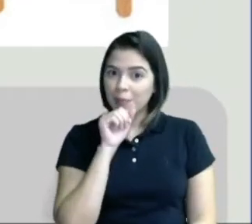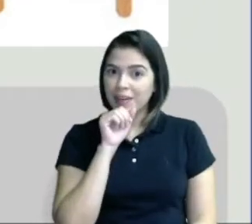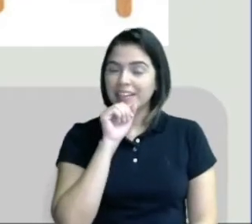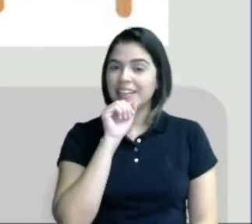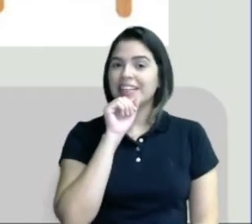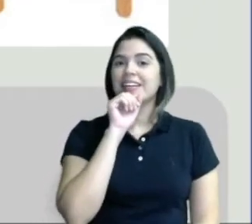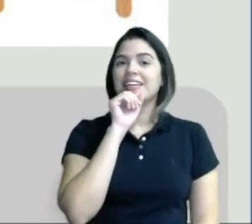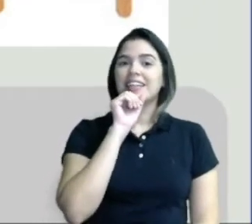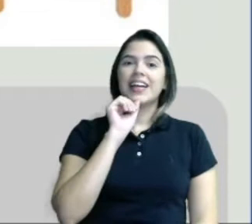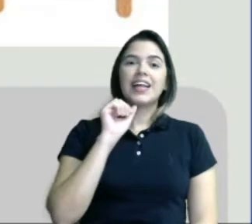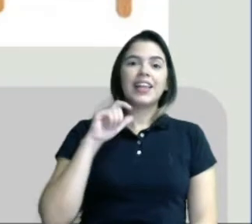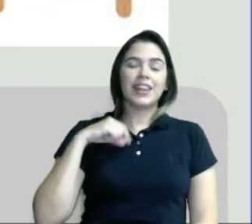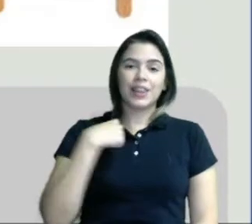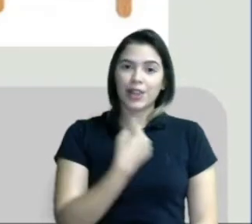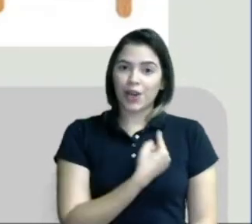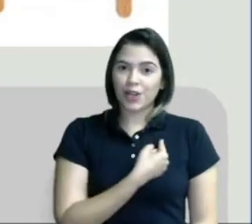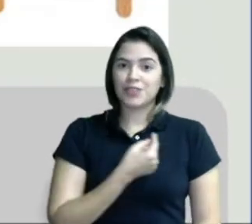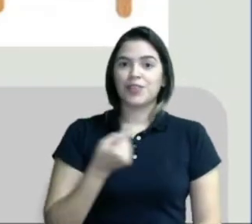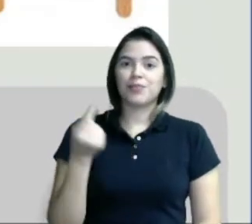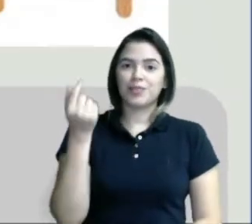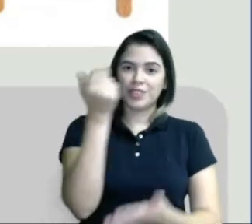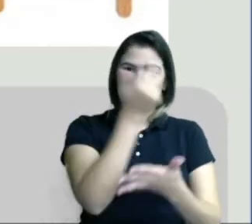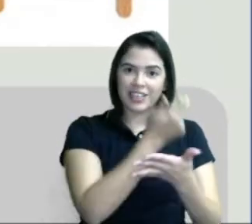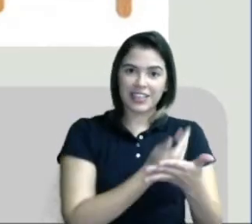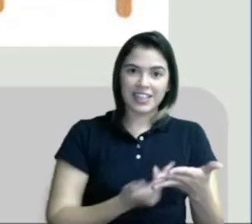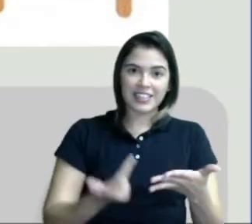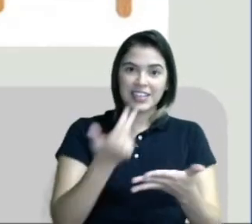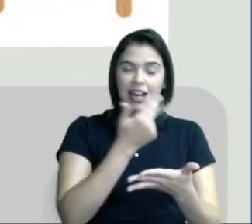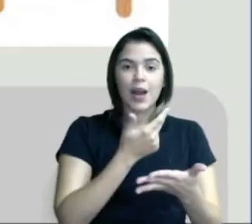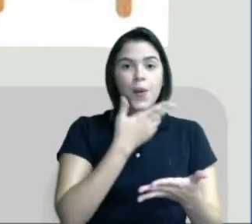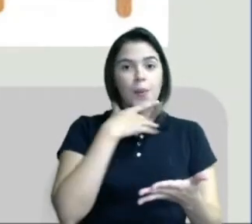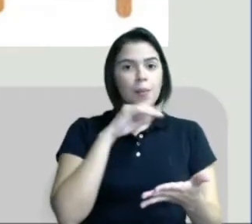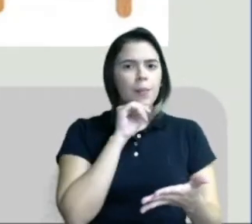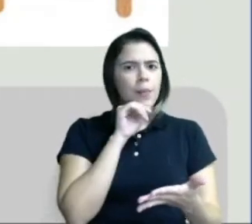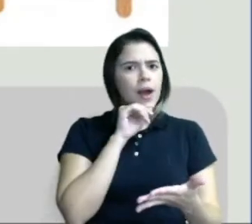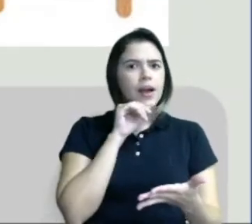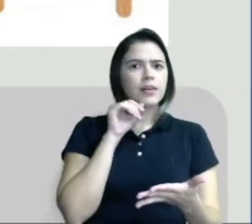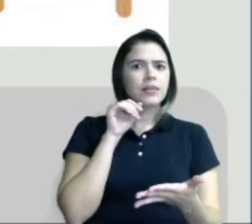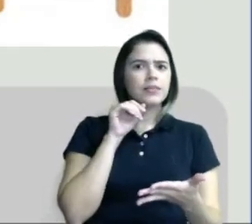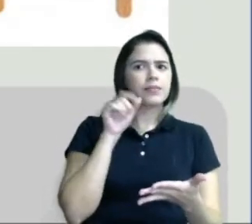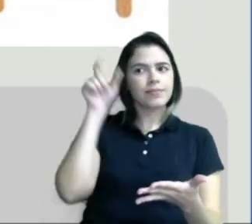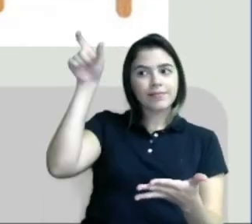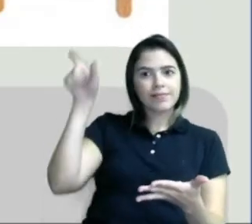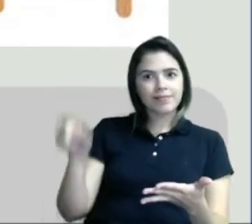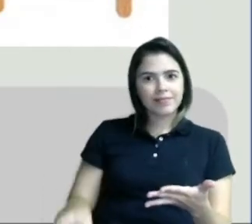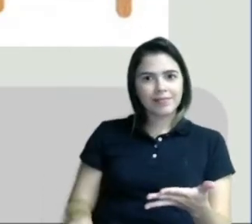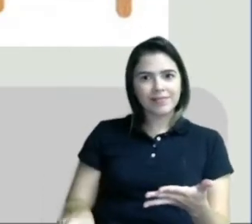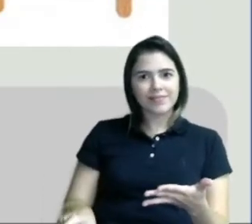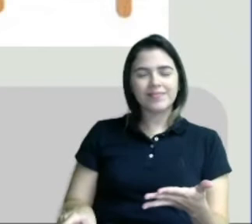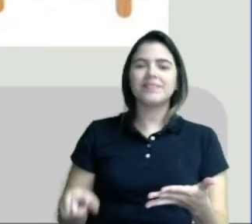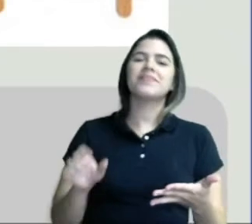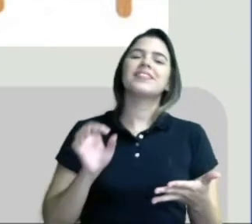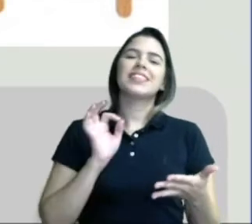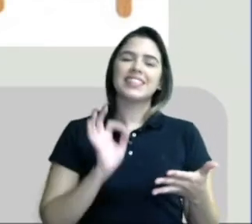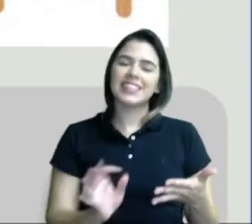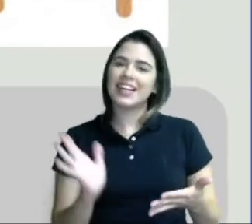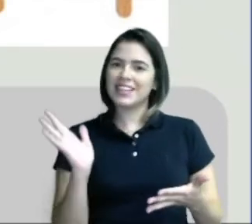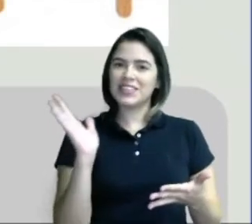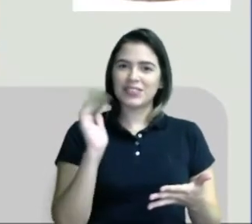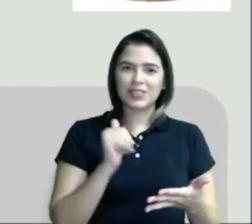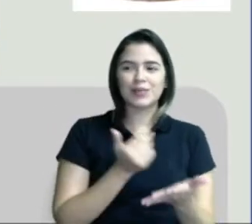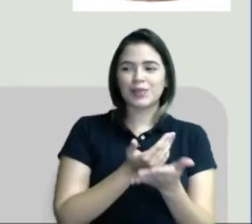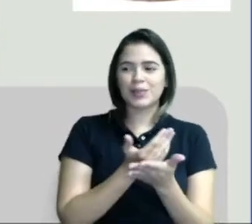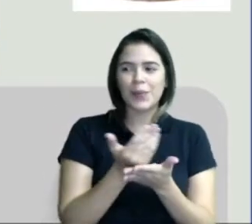Nós vamos desenhar o papai do jeito como ele for, tá certo? Então, vamos lá. Vamos